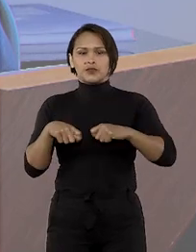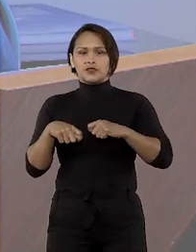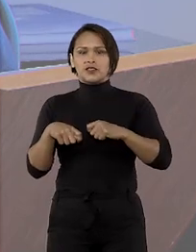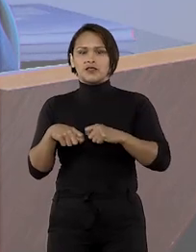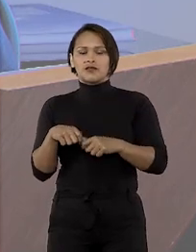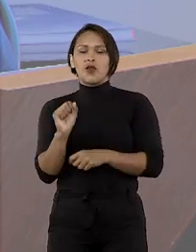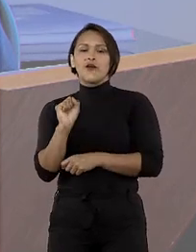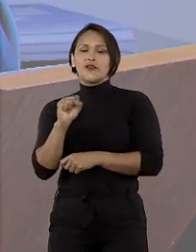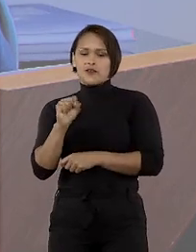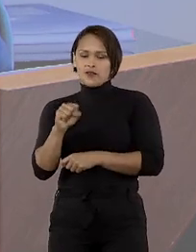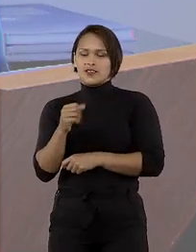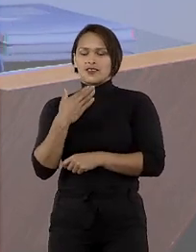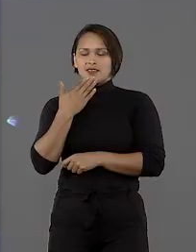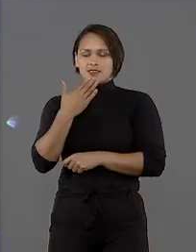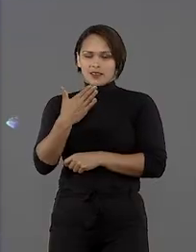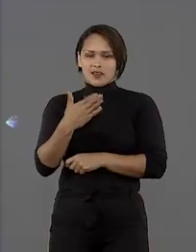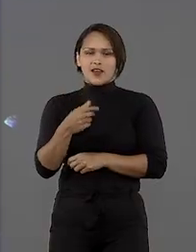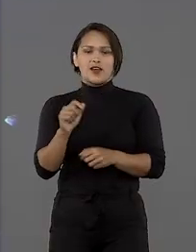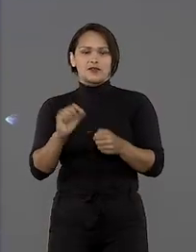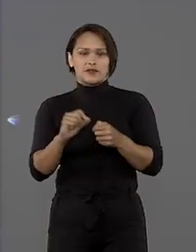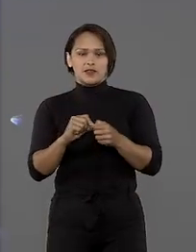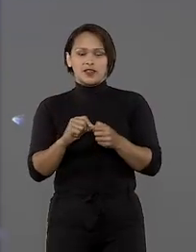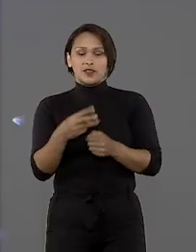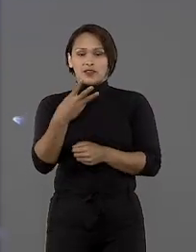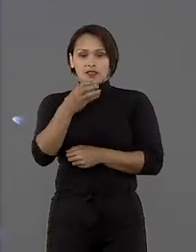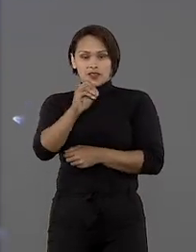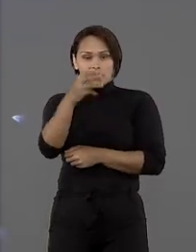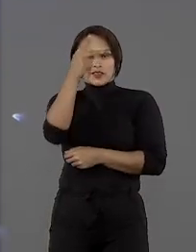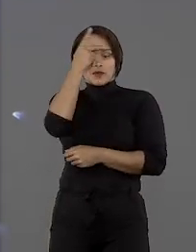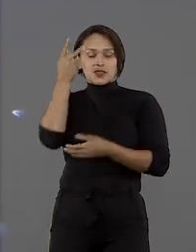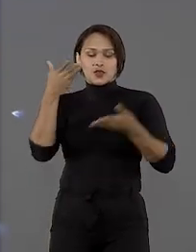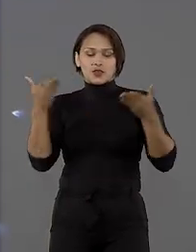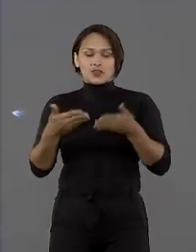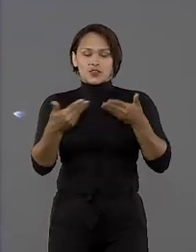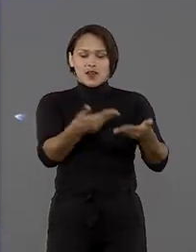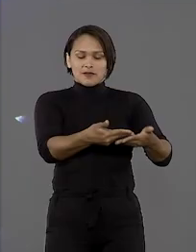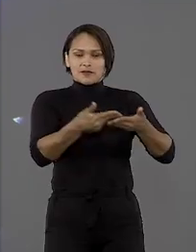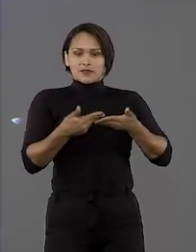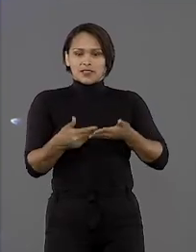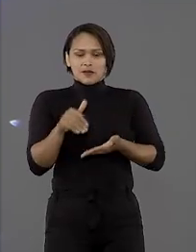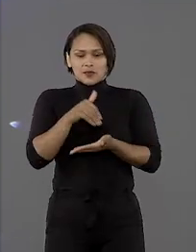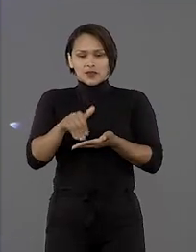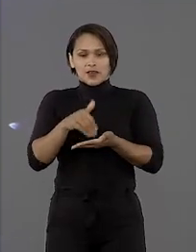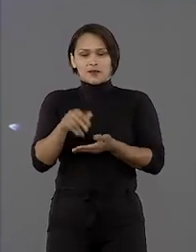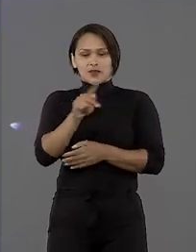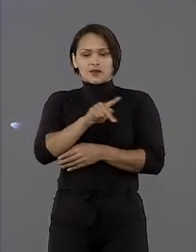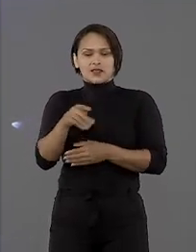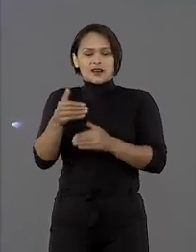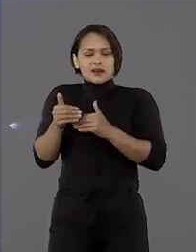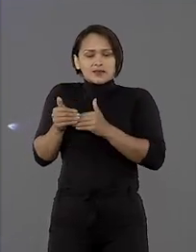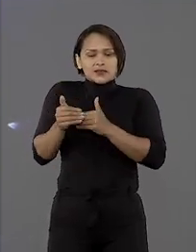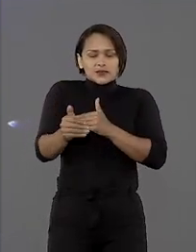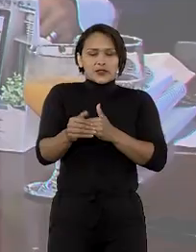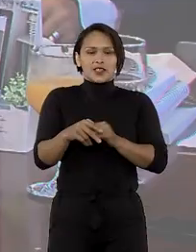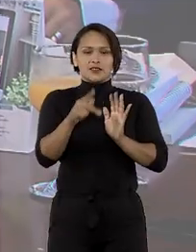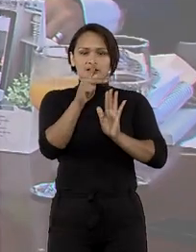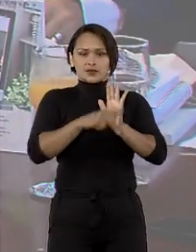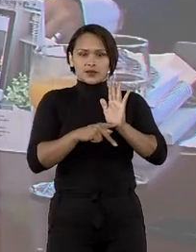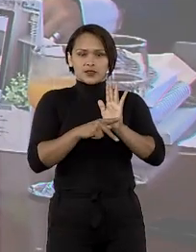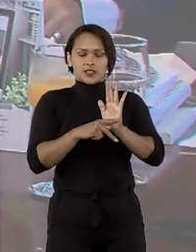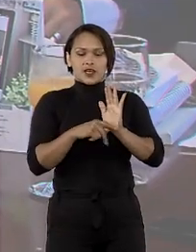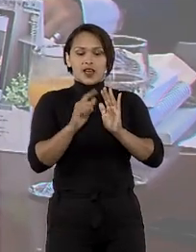será atendido. Cerca de 30 pessoas já foram recebidas no gabinete da presidência desde o início do projeto.